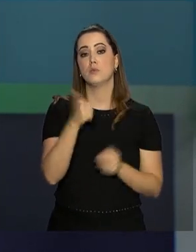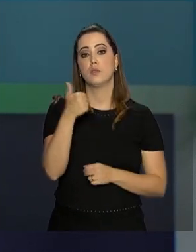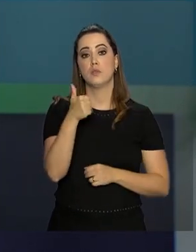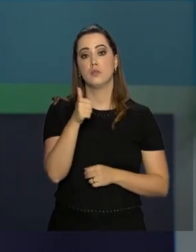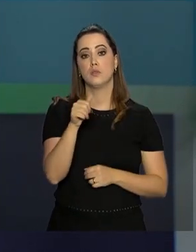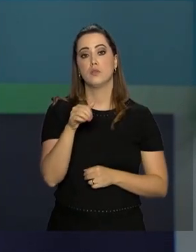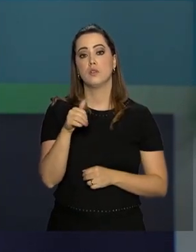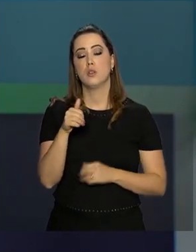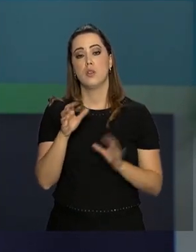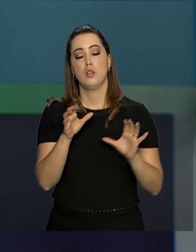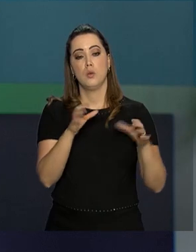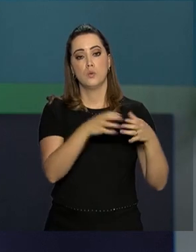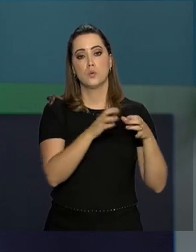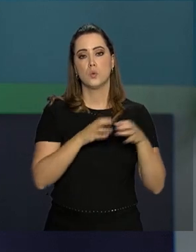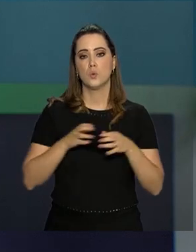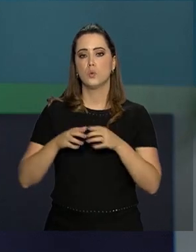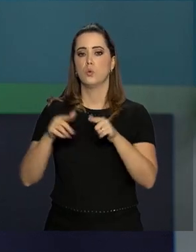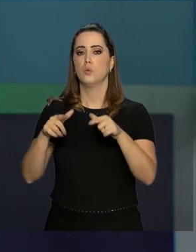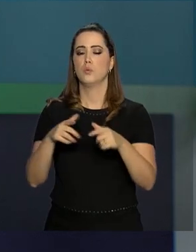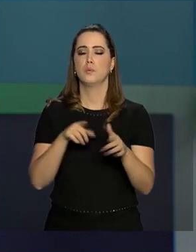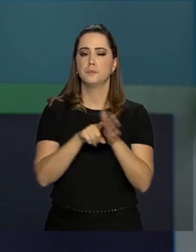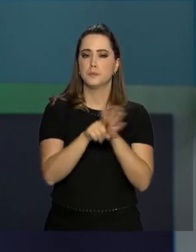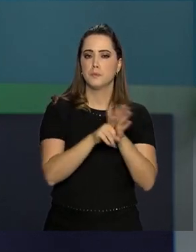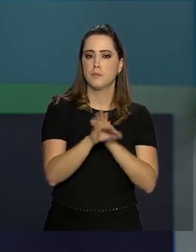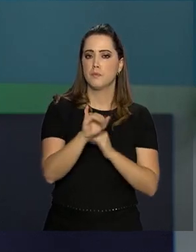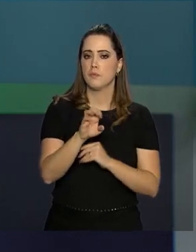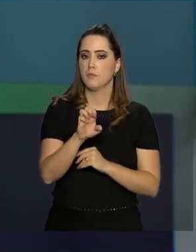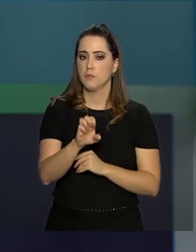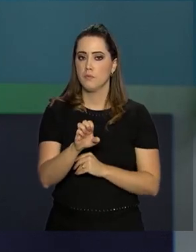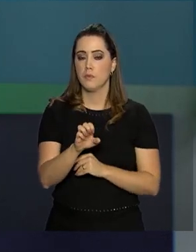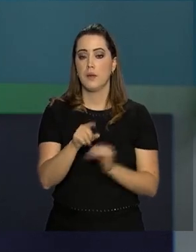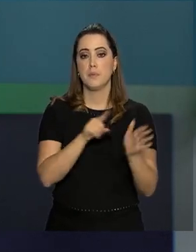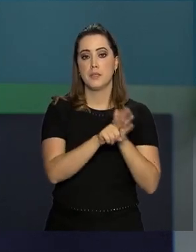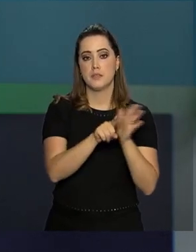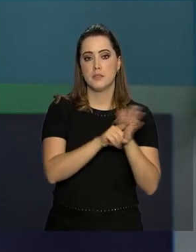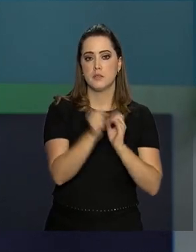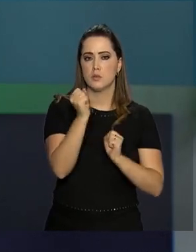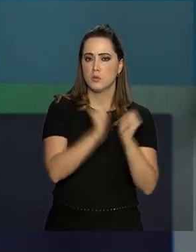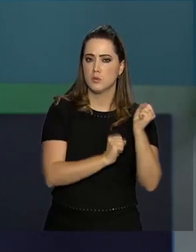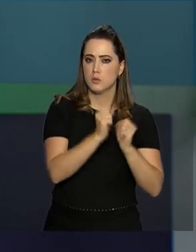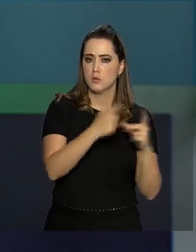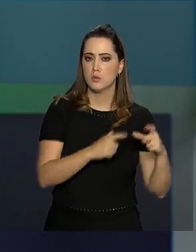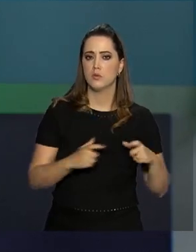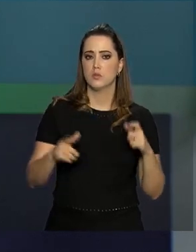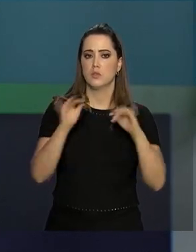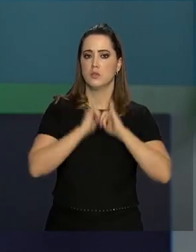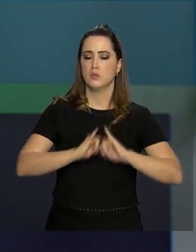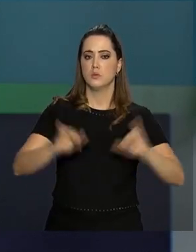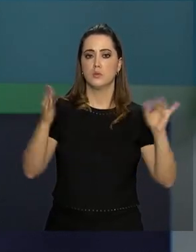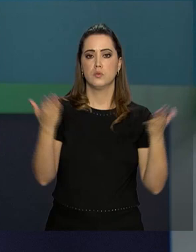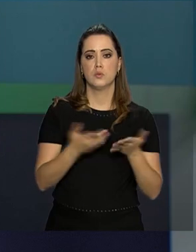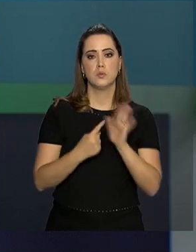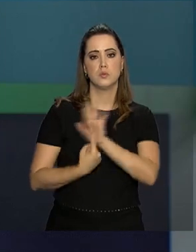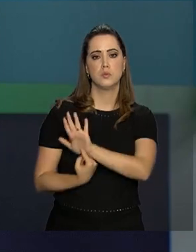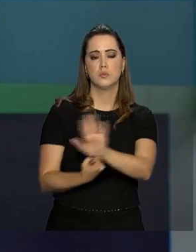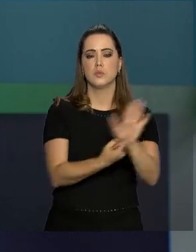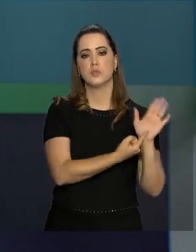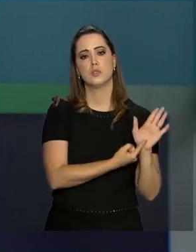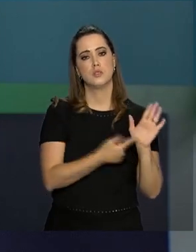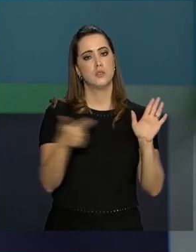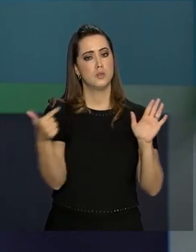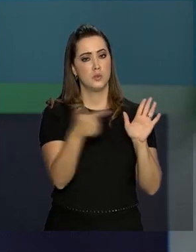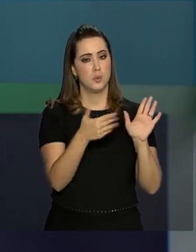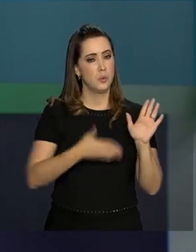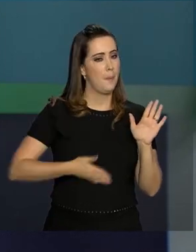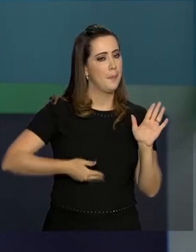em 11 dos 15 locais pesquisados pelo IBGE. A pesquisa industrial regional, divulgada hoje, mostra